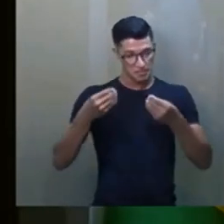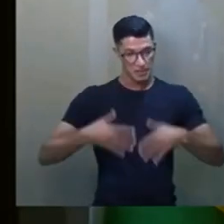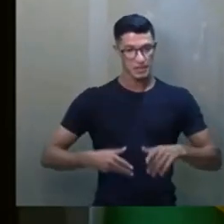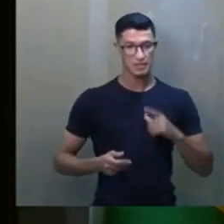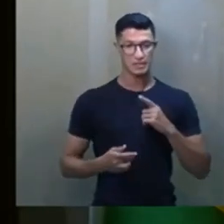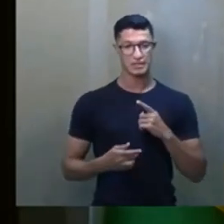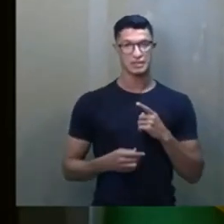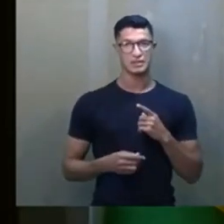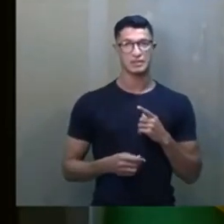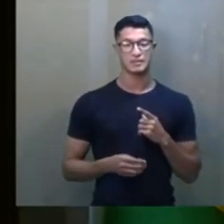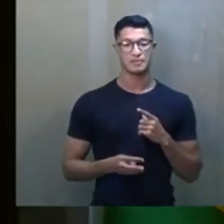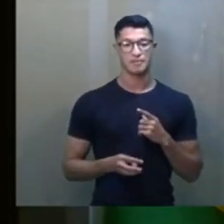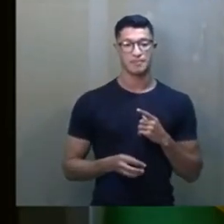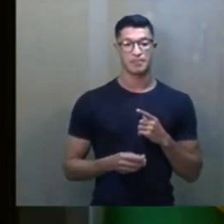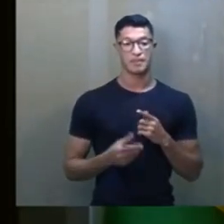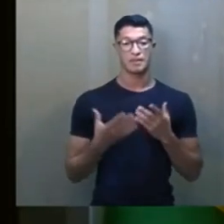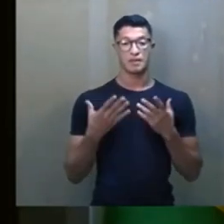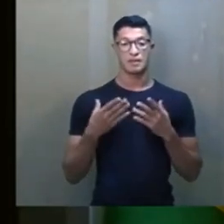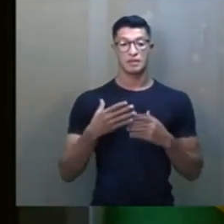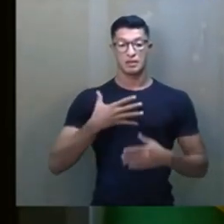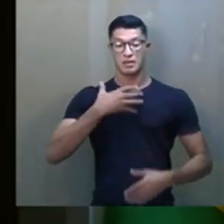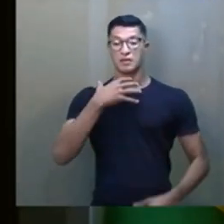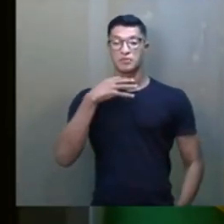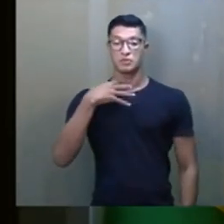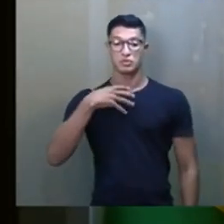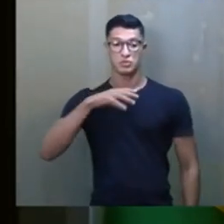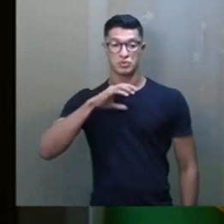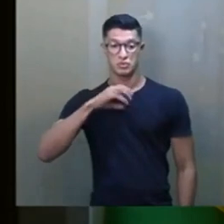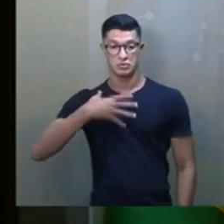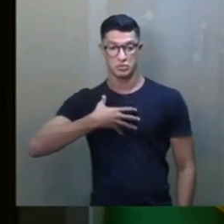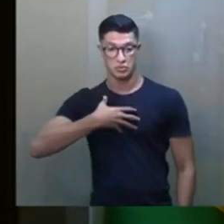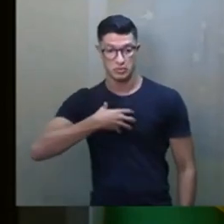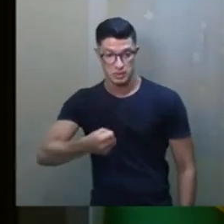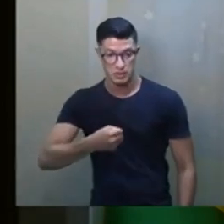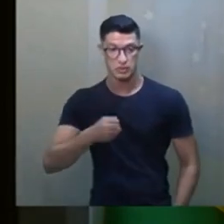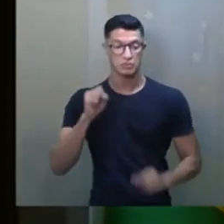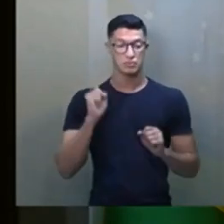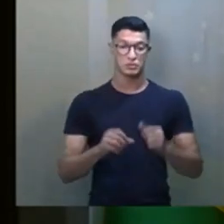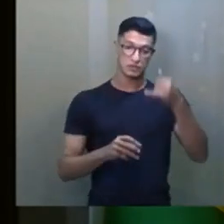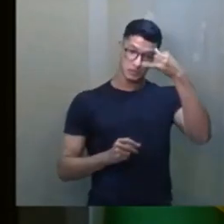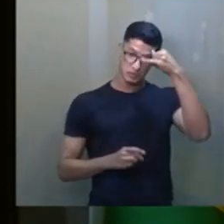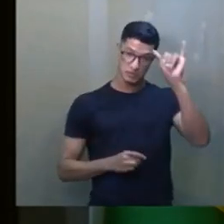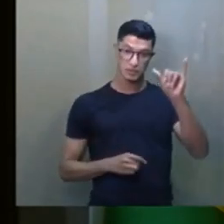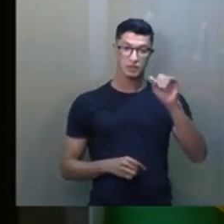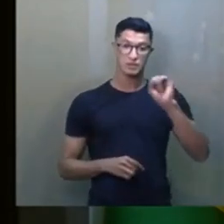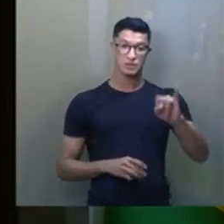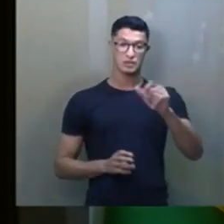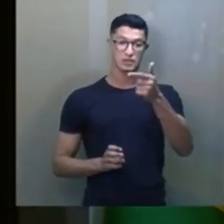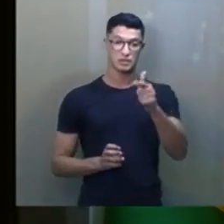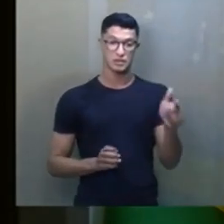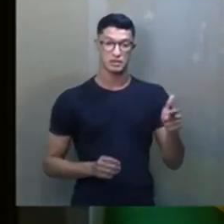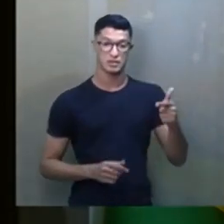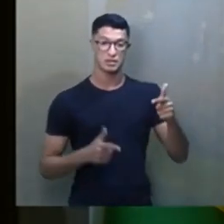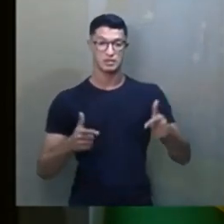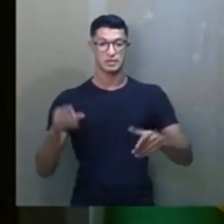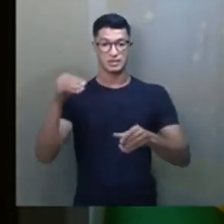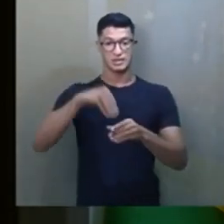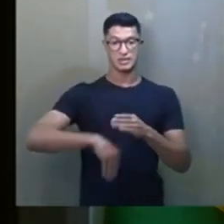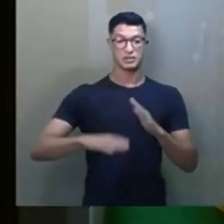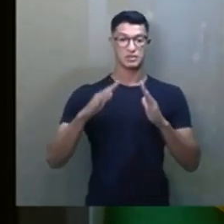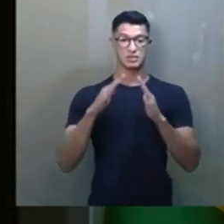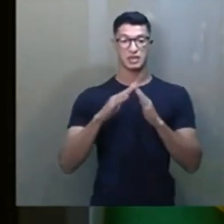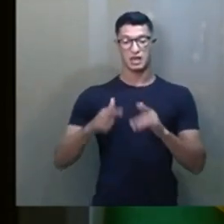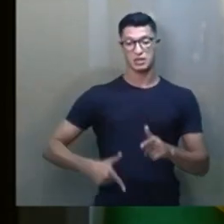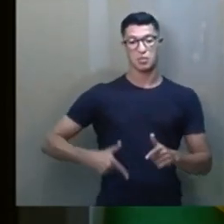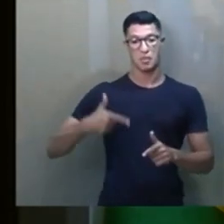muitos suicídios poderiam ter sido evitados, se não houvessem dentro de casa